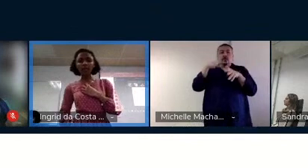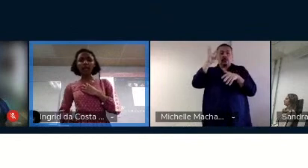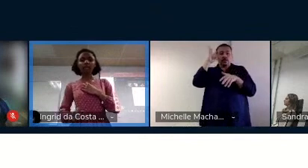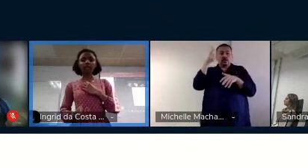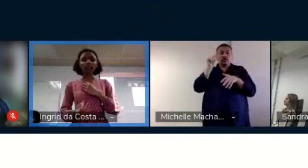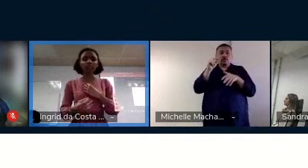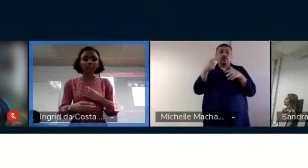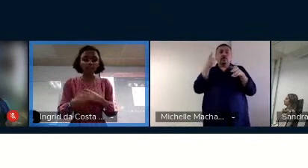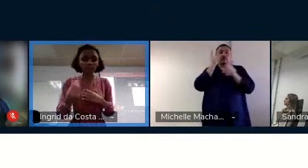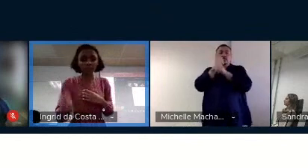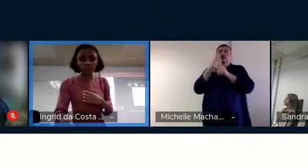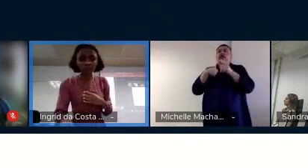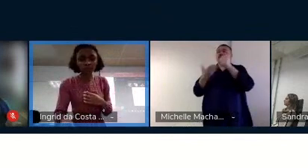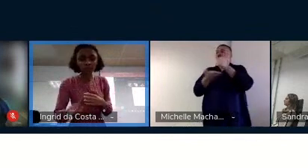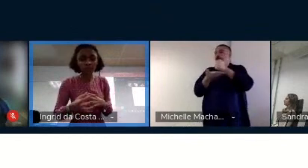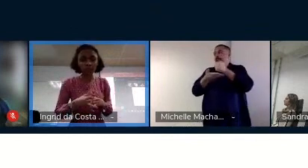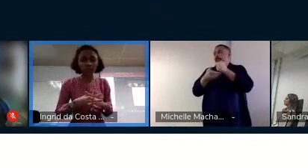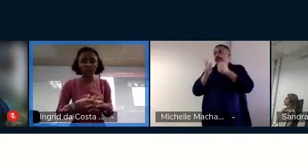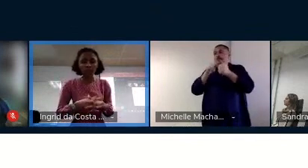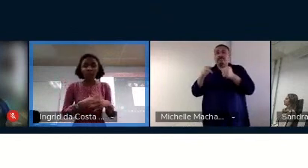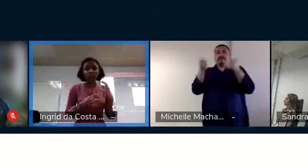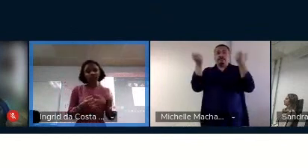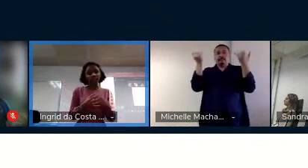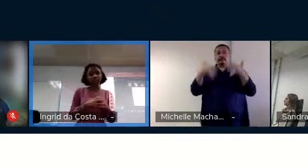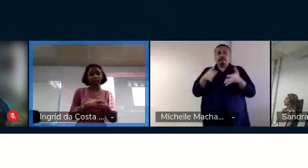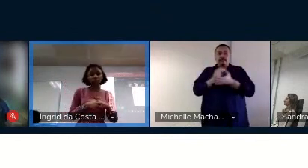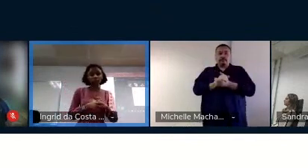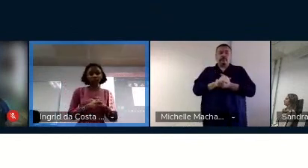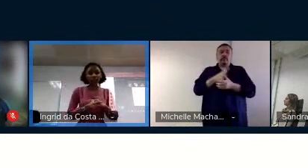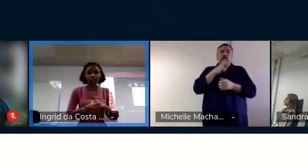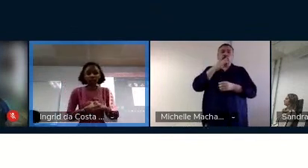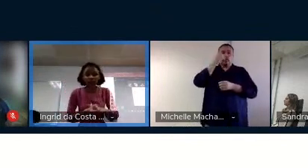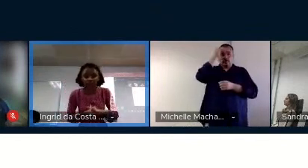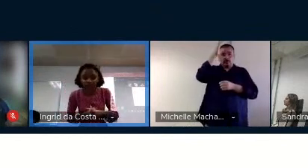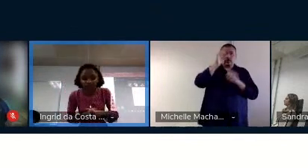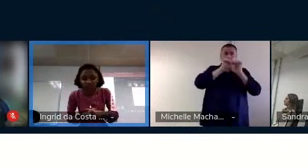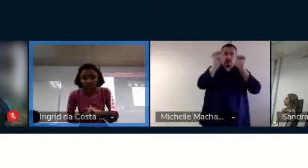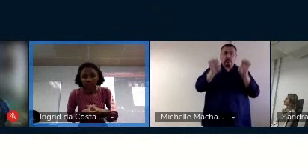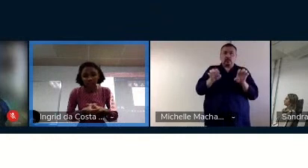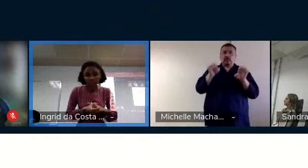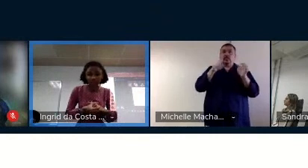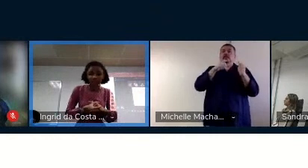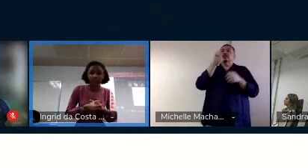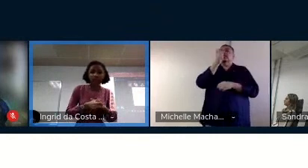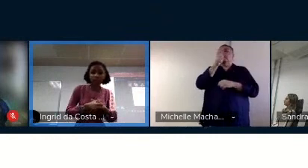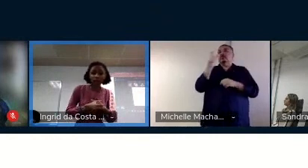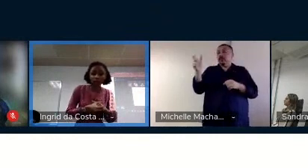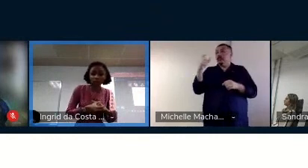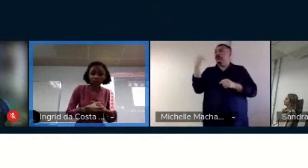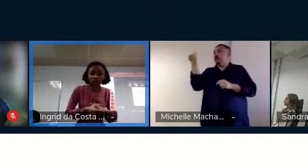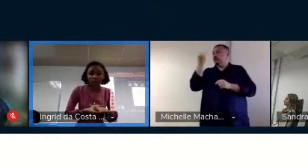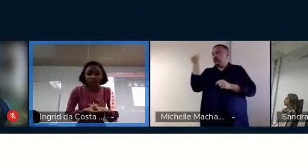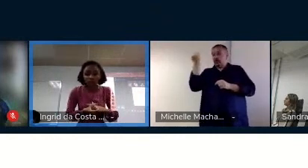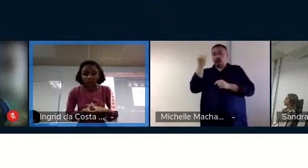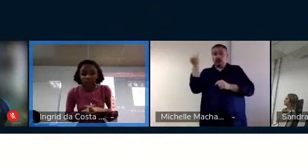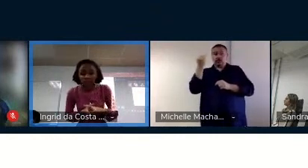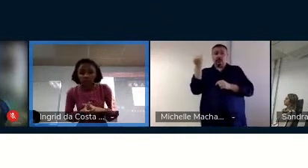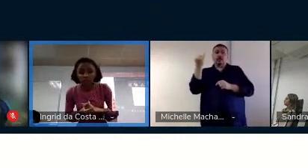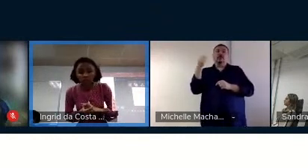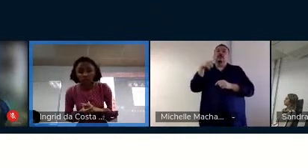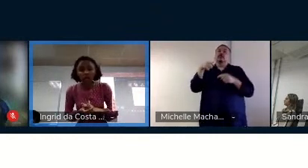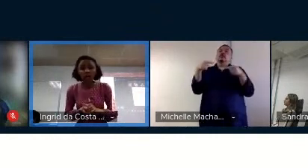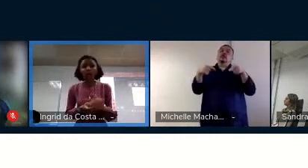para identificar a base. E o professor justifica isso. Conhecer a estrutura das palavras derivadas é importante,